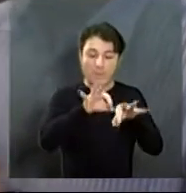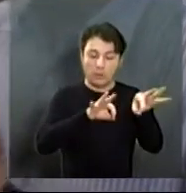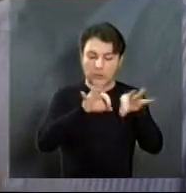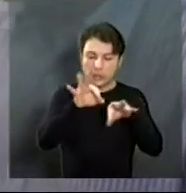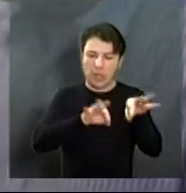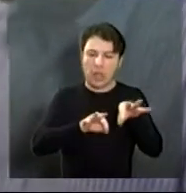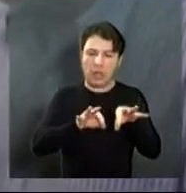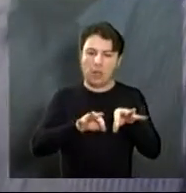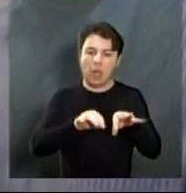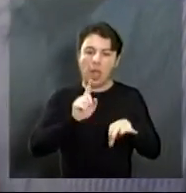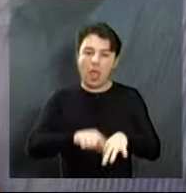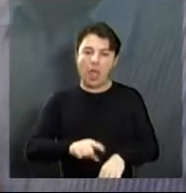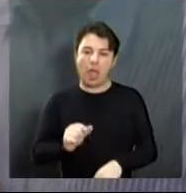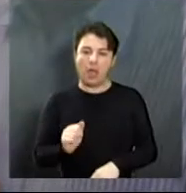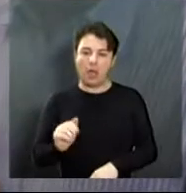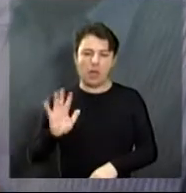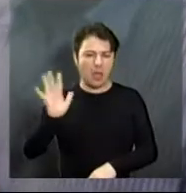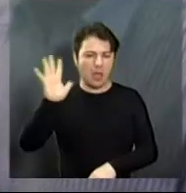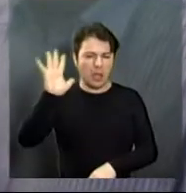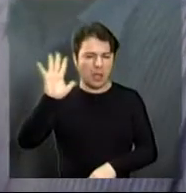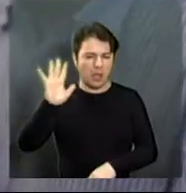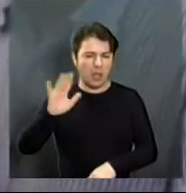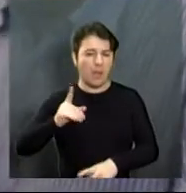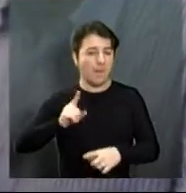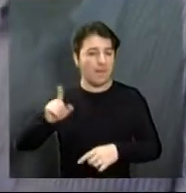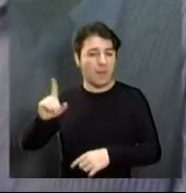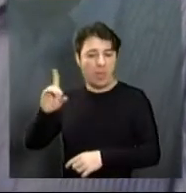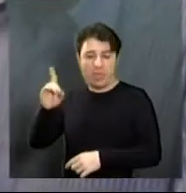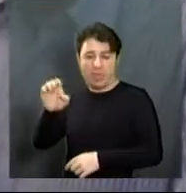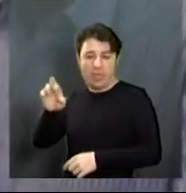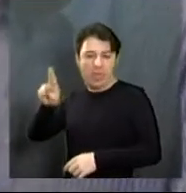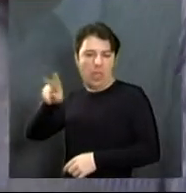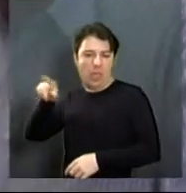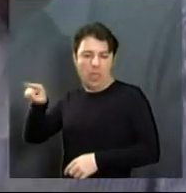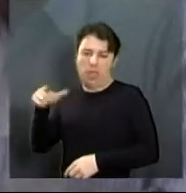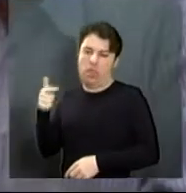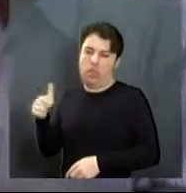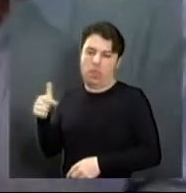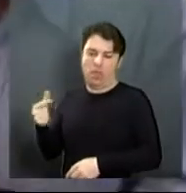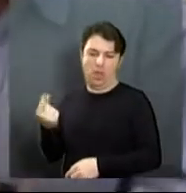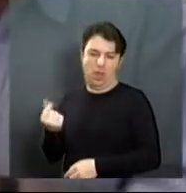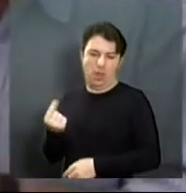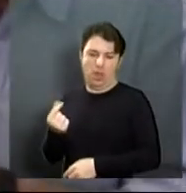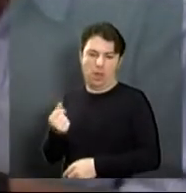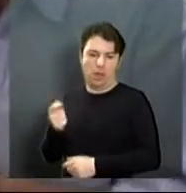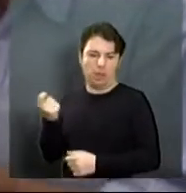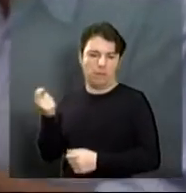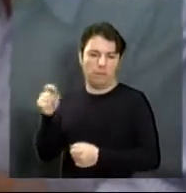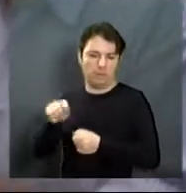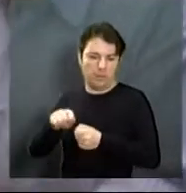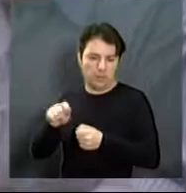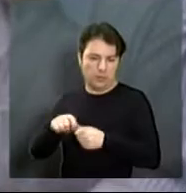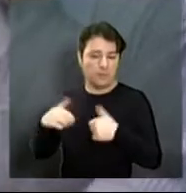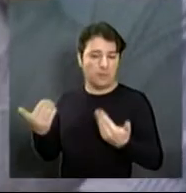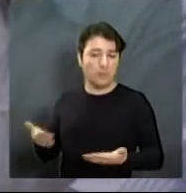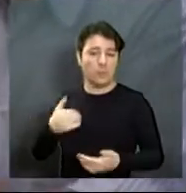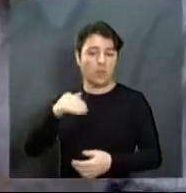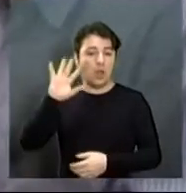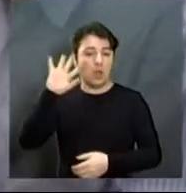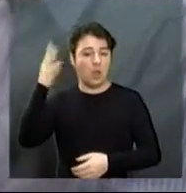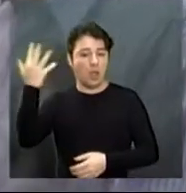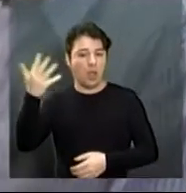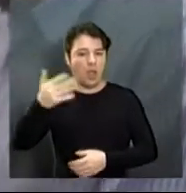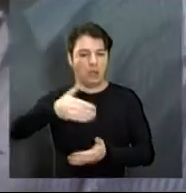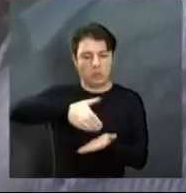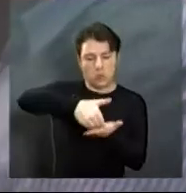caro, em torno de um milhão e meio, que o DR não tem recurso no momento pra fazer. E nós, então, resolvemos sinalizar a